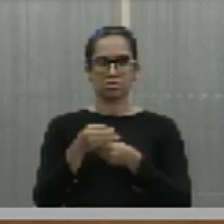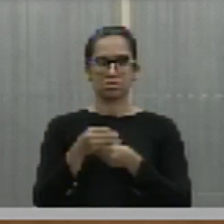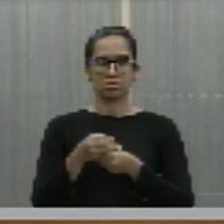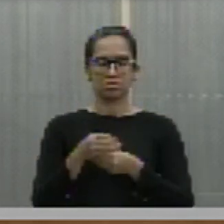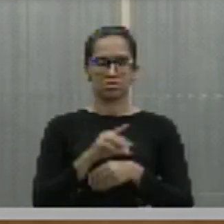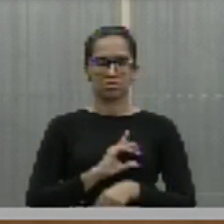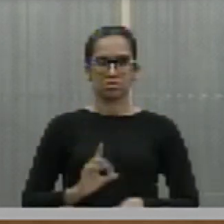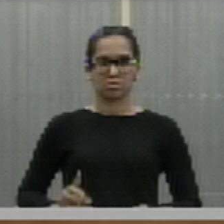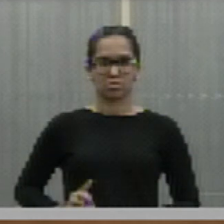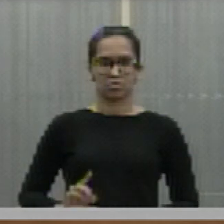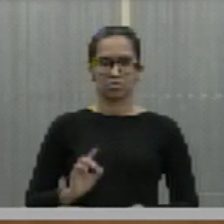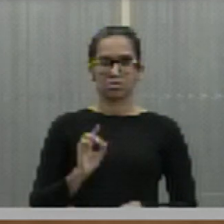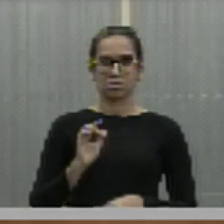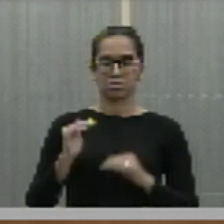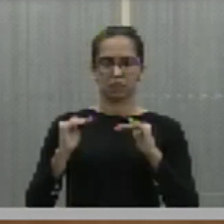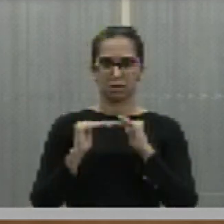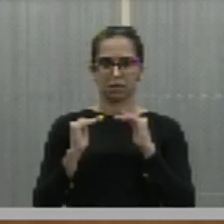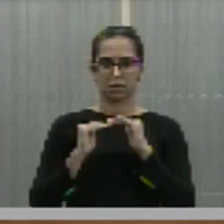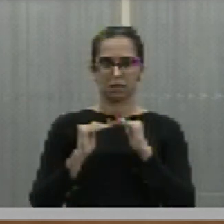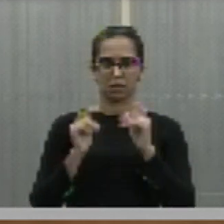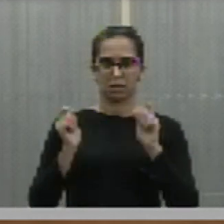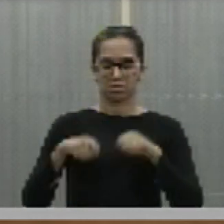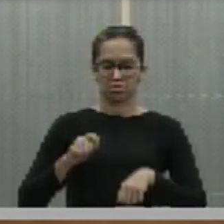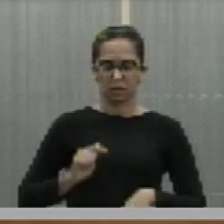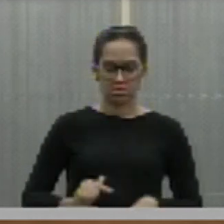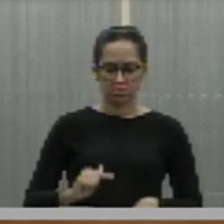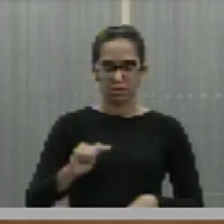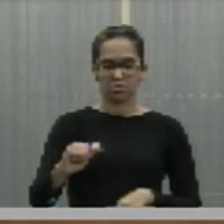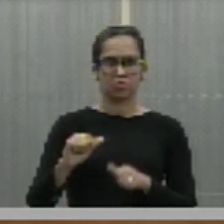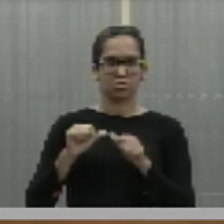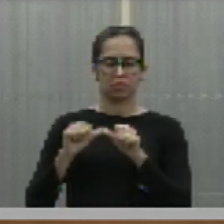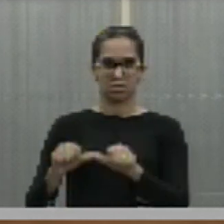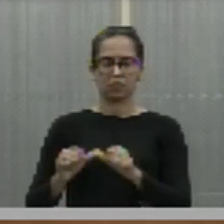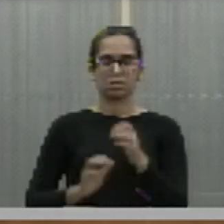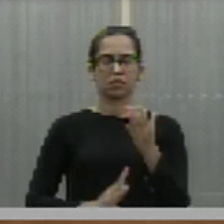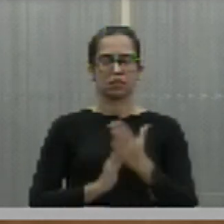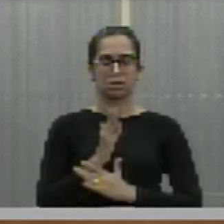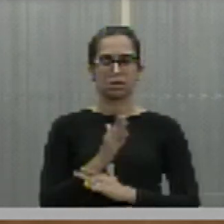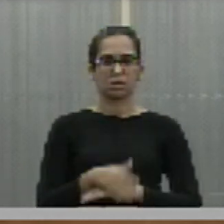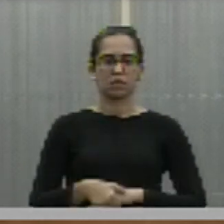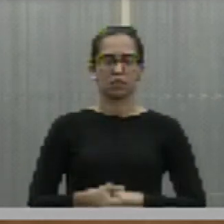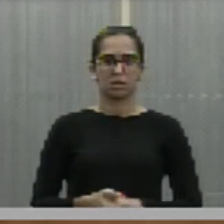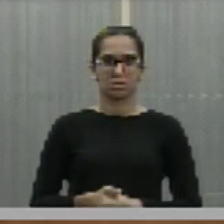Deputadas e deputados que aprovam, permaneçam como estão. Aprovado.